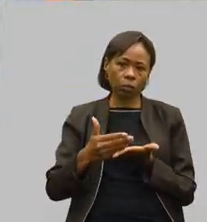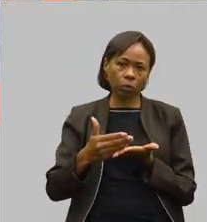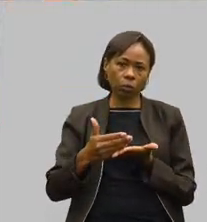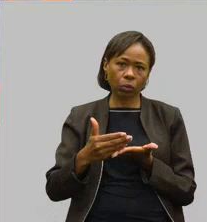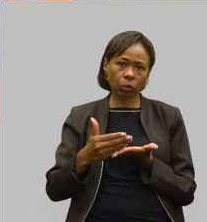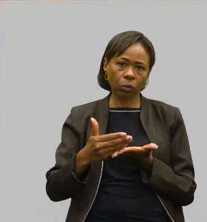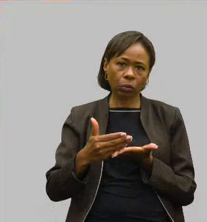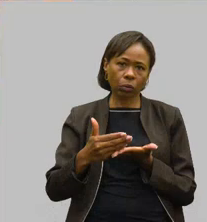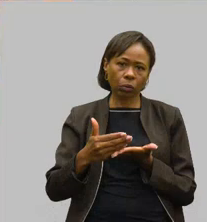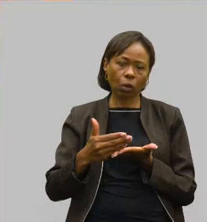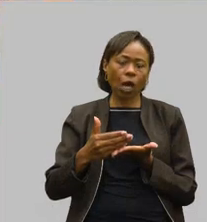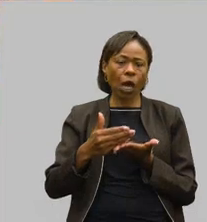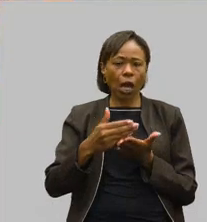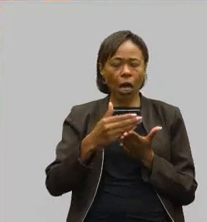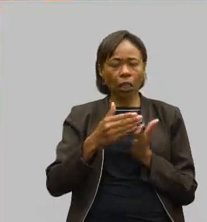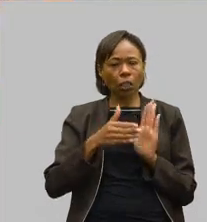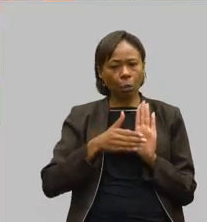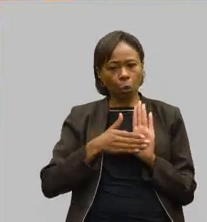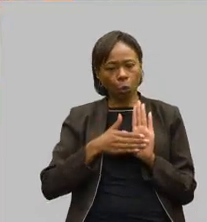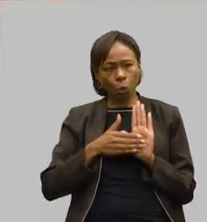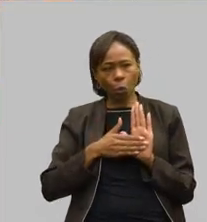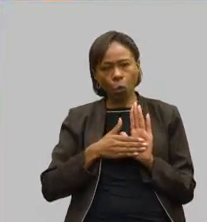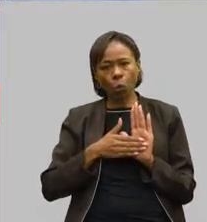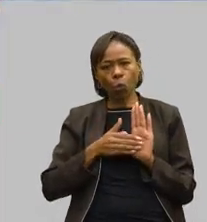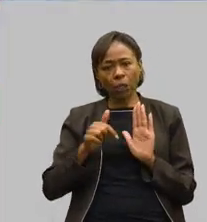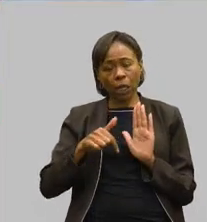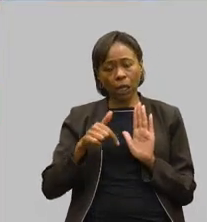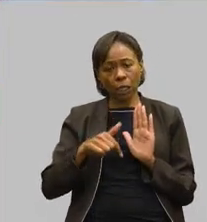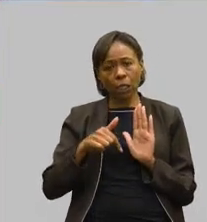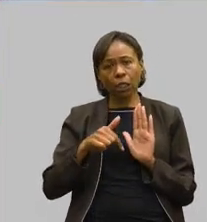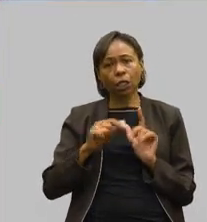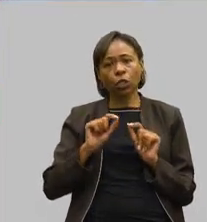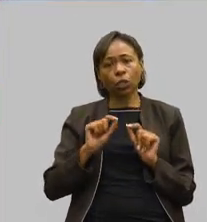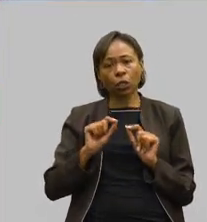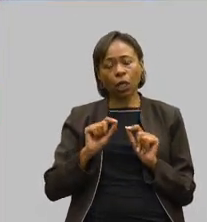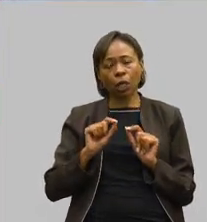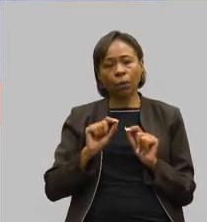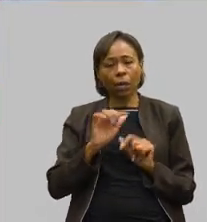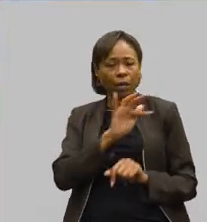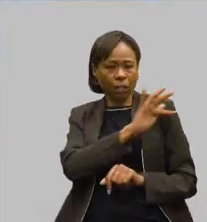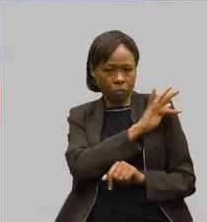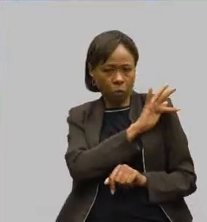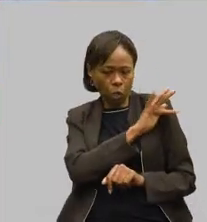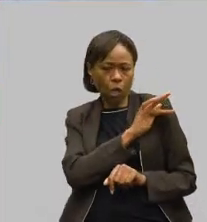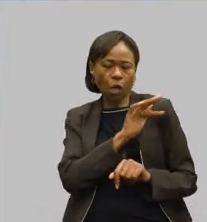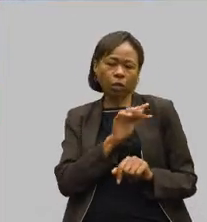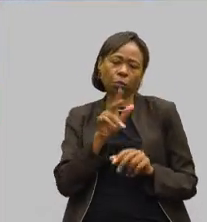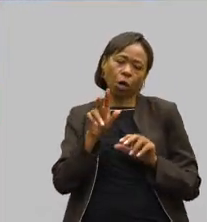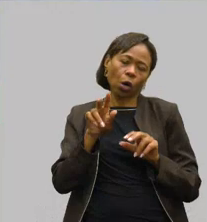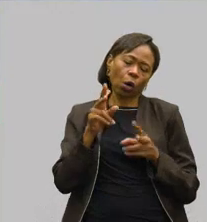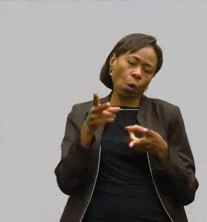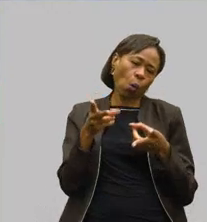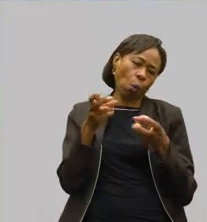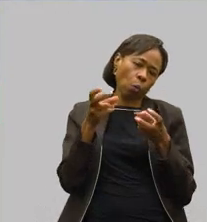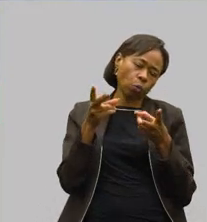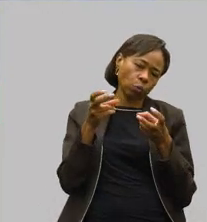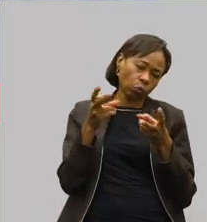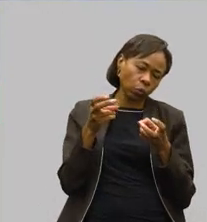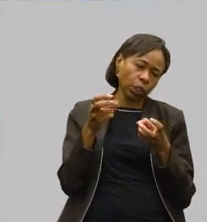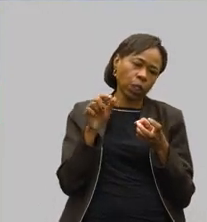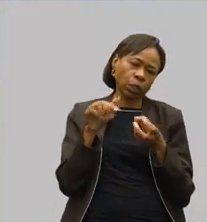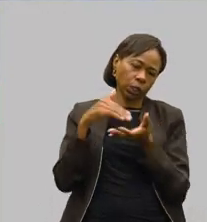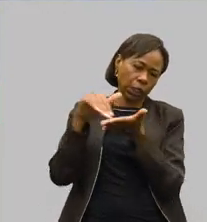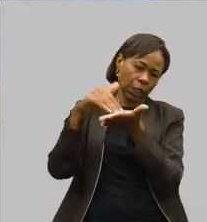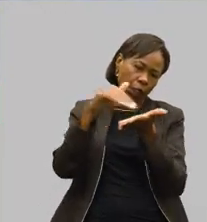este programa nosso aqui de ouvir, de ouvir nossos secretários, o Assembleia Fiscaliza, foi uma das